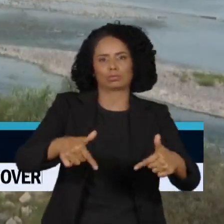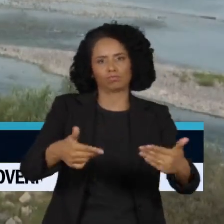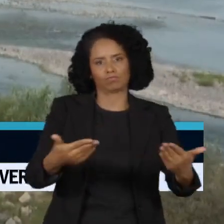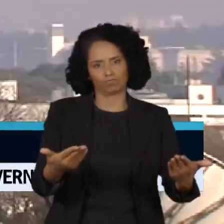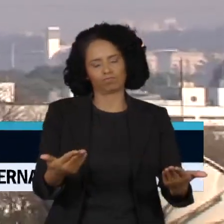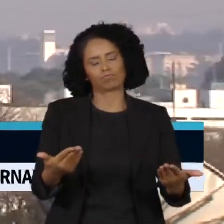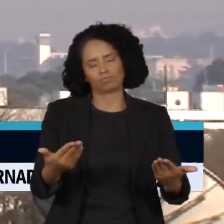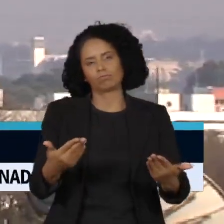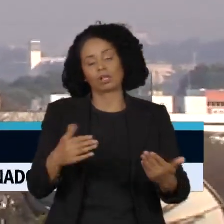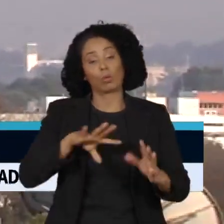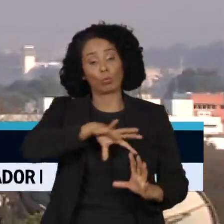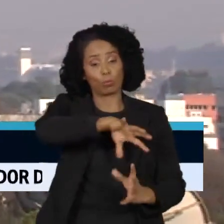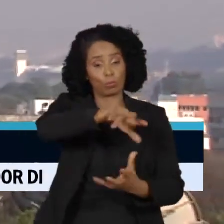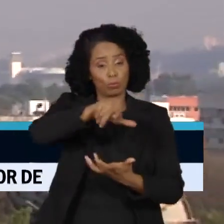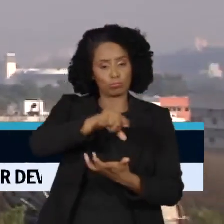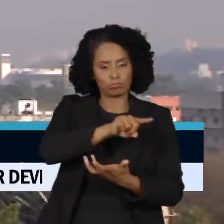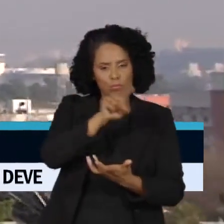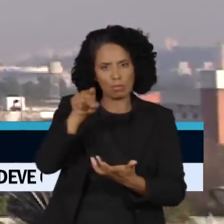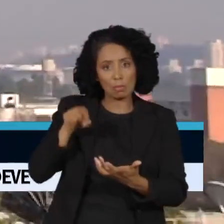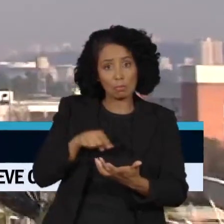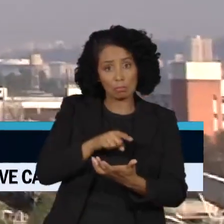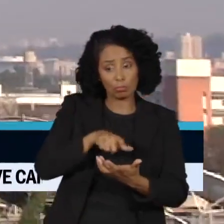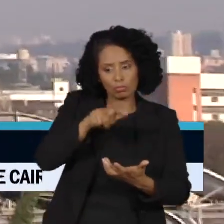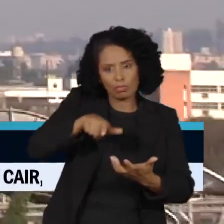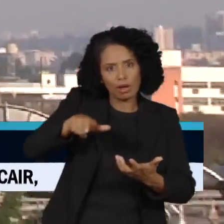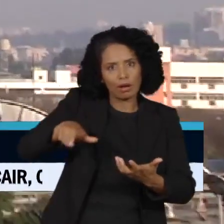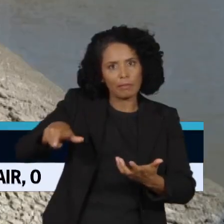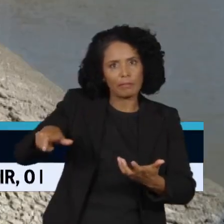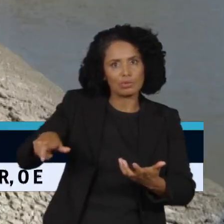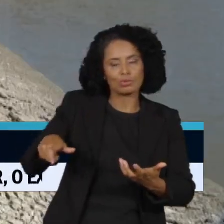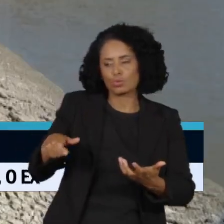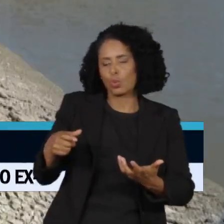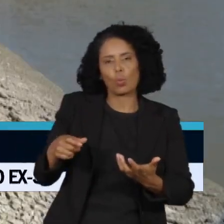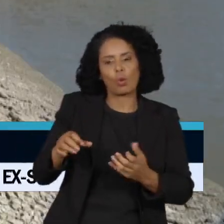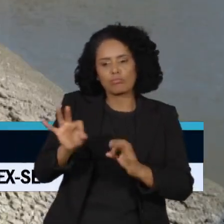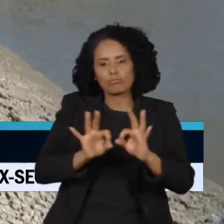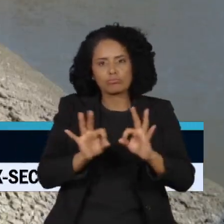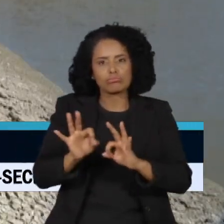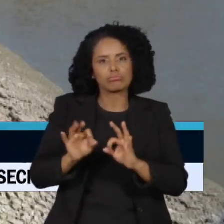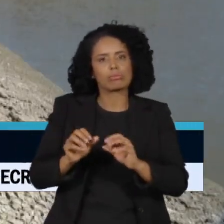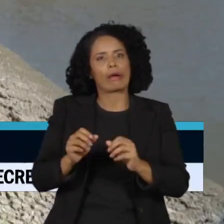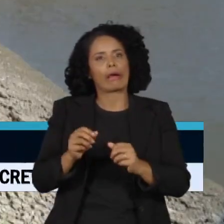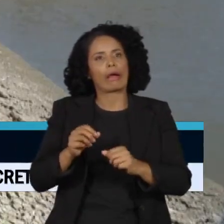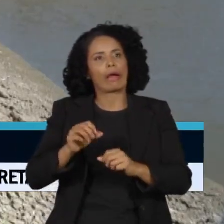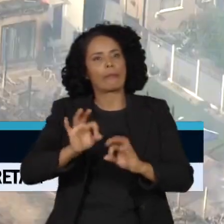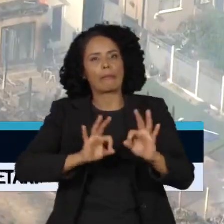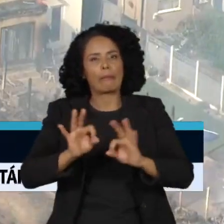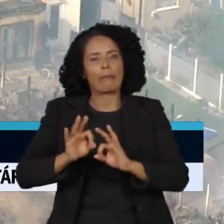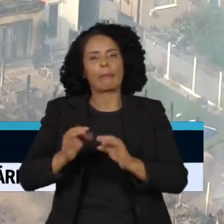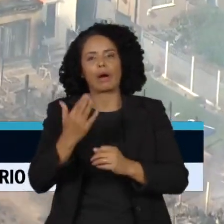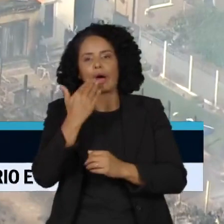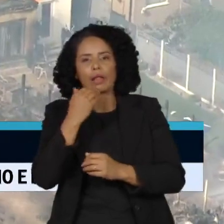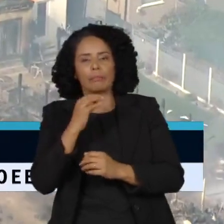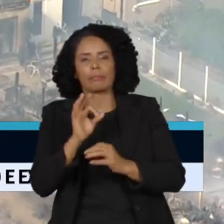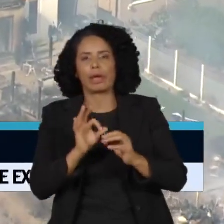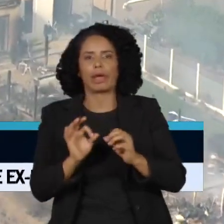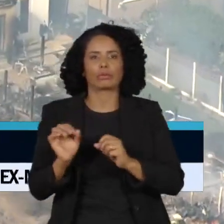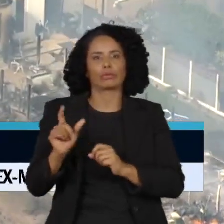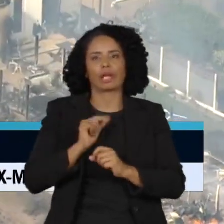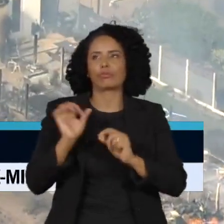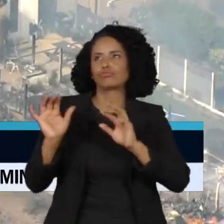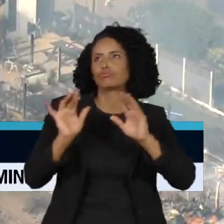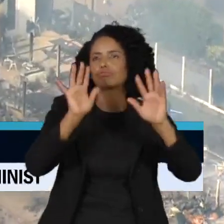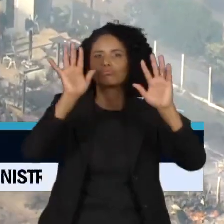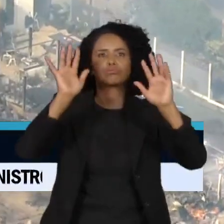O mundo, as pessoas, a forma de produzir alimentos, tudo que a gente conhece hoje consegue se adaptar